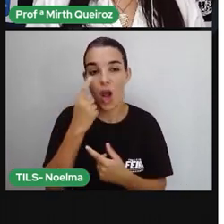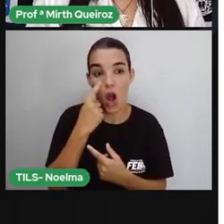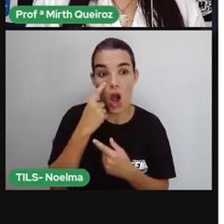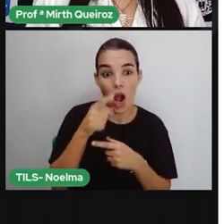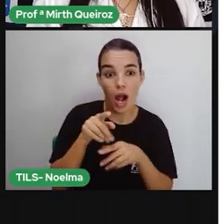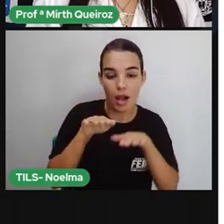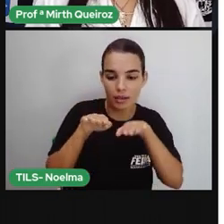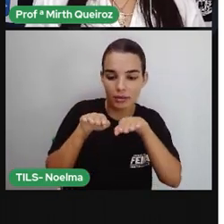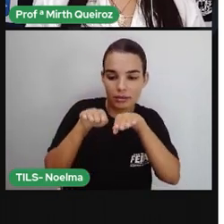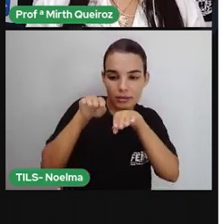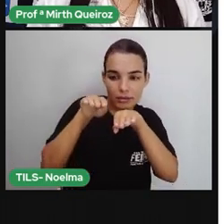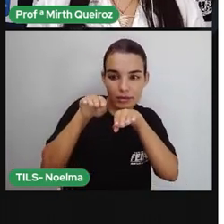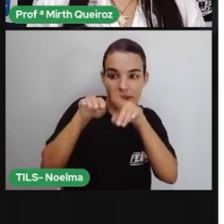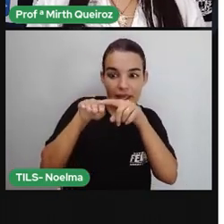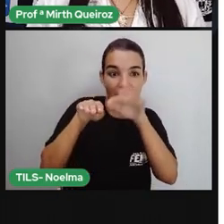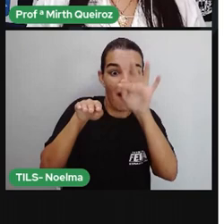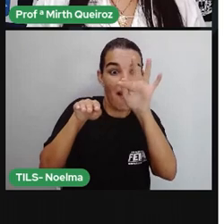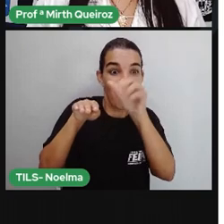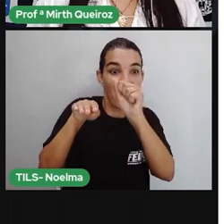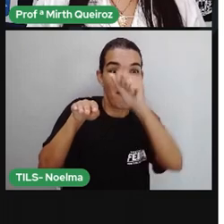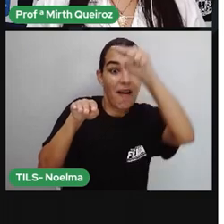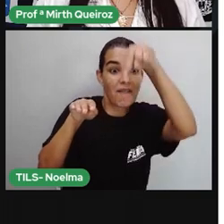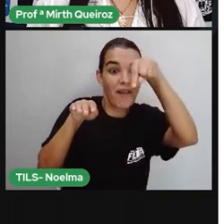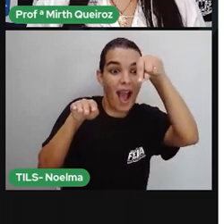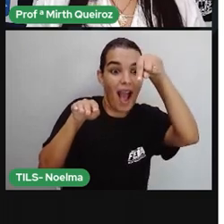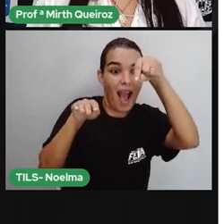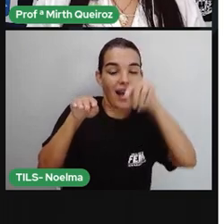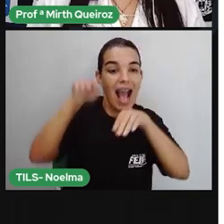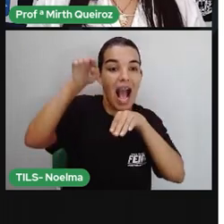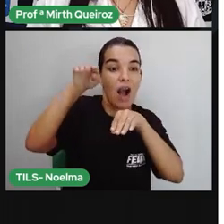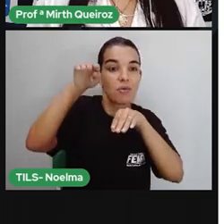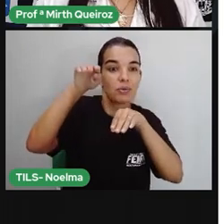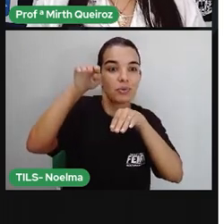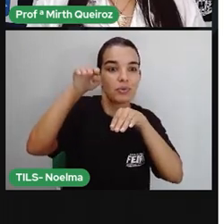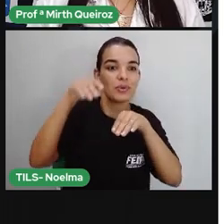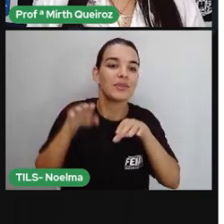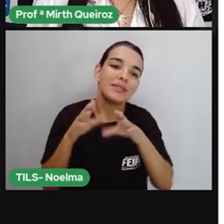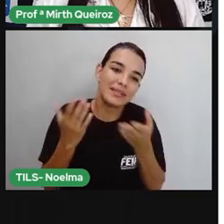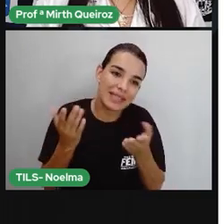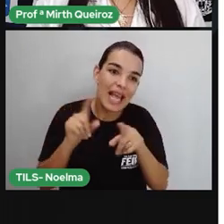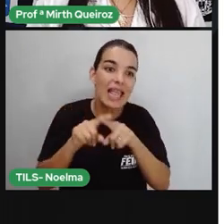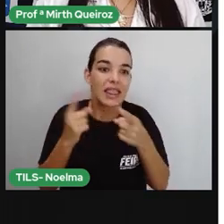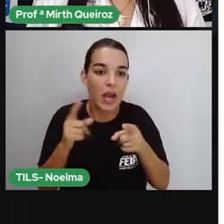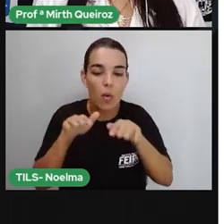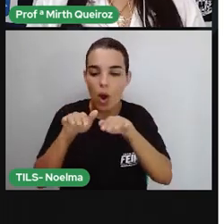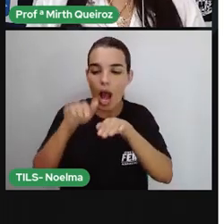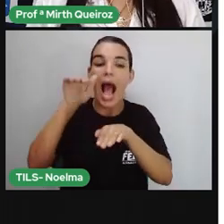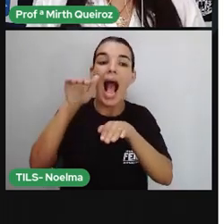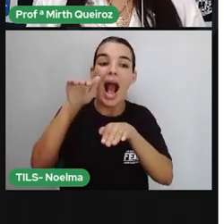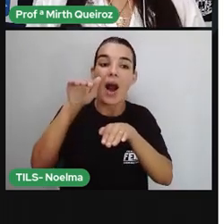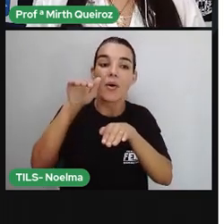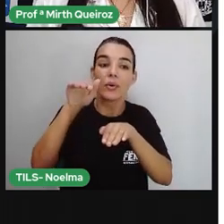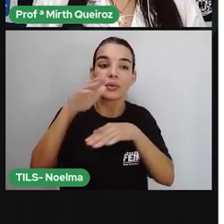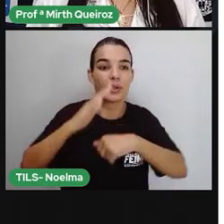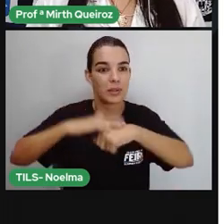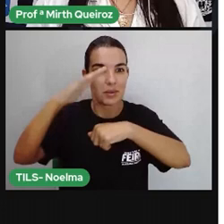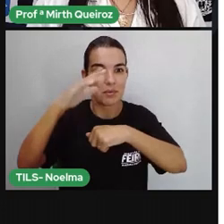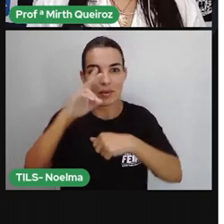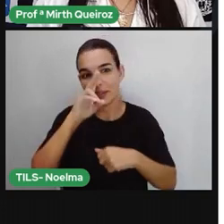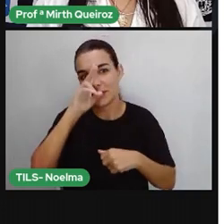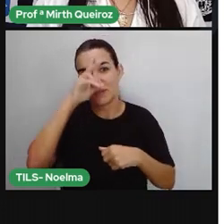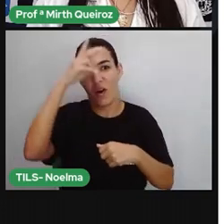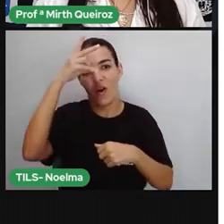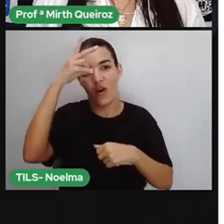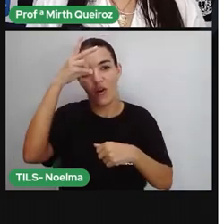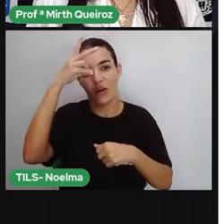pá. Qual é a sílaba mais forte? É o só ou o pá? Só pá. Qual é a maior